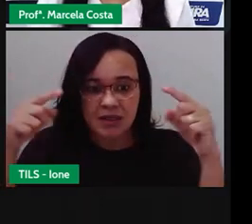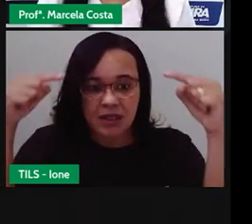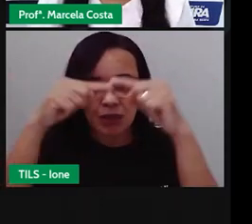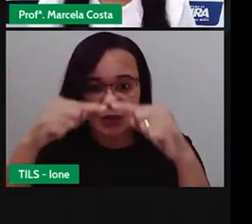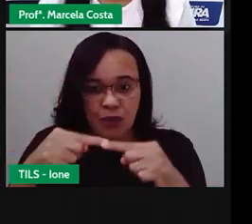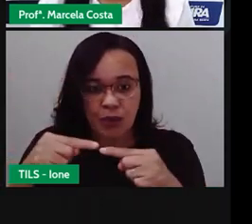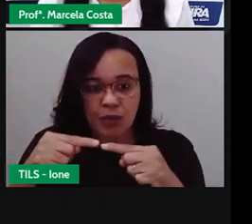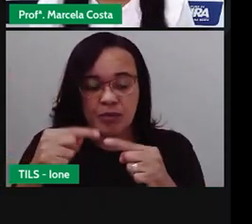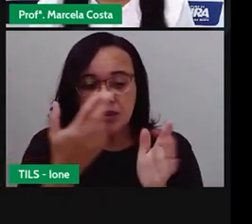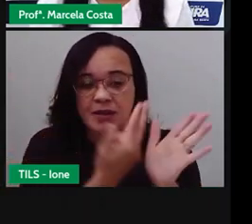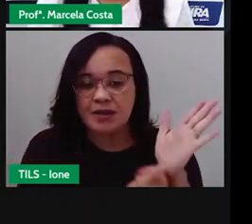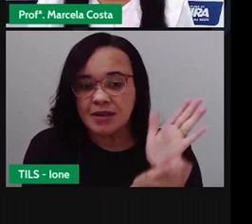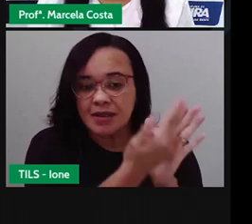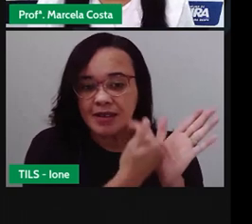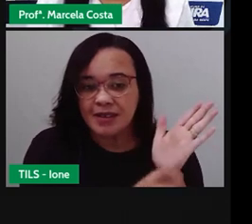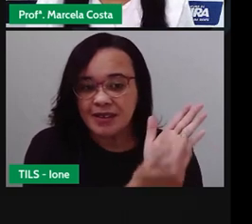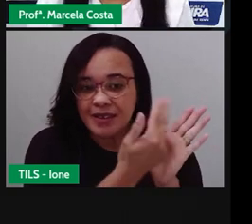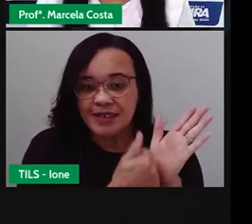bode.